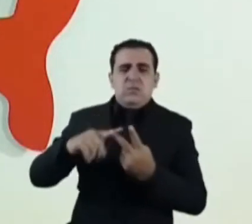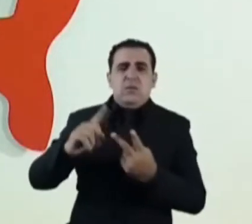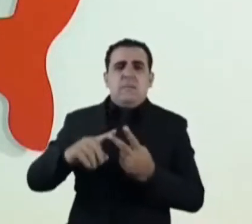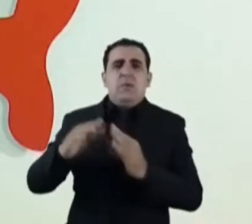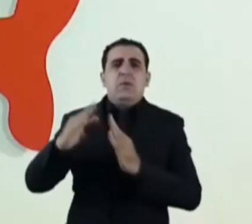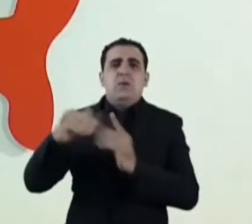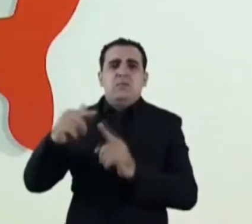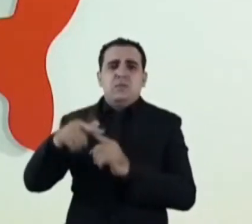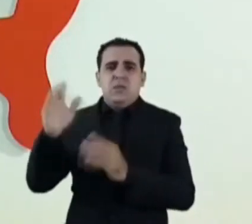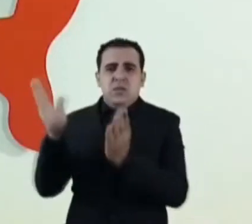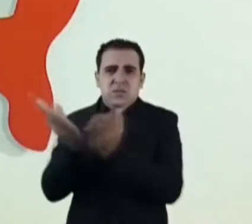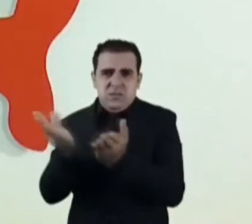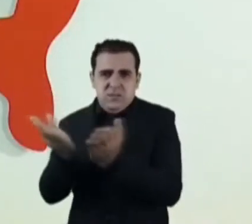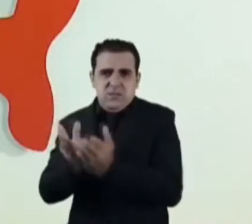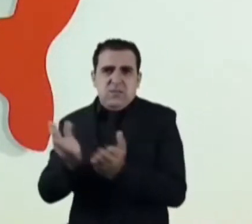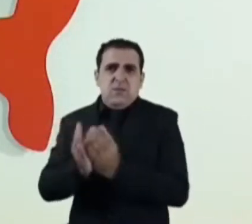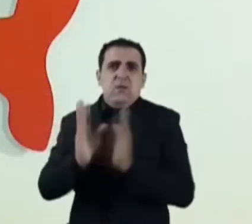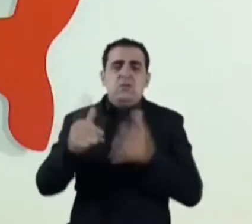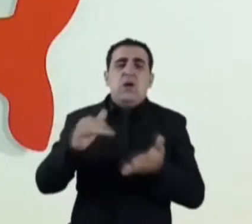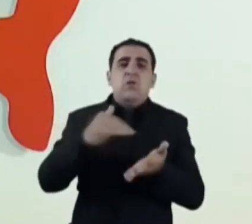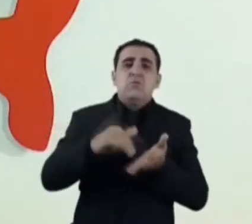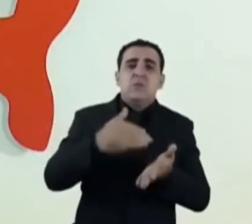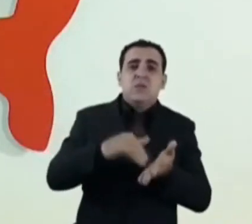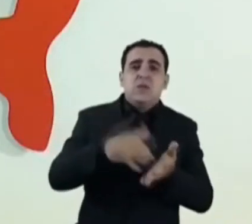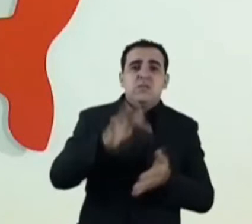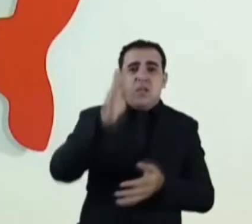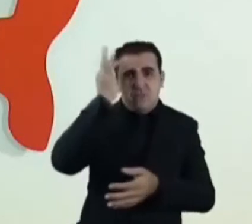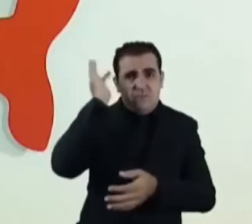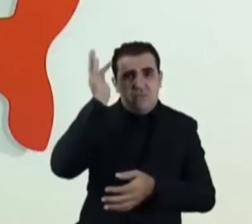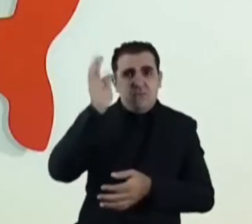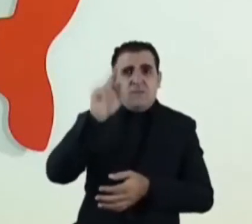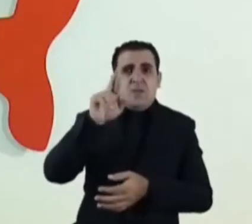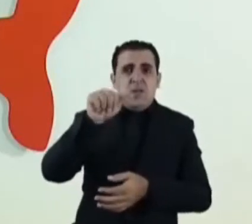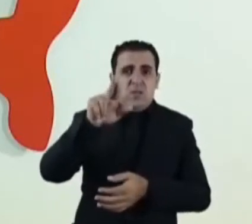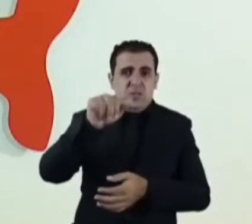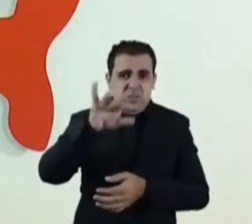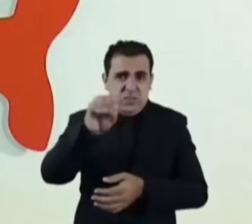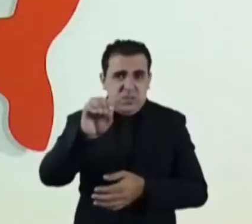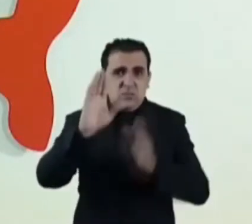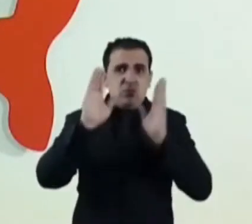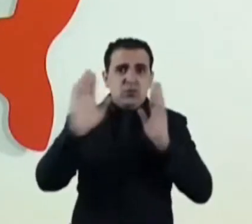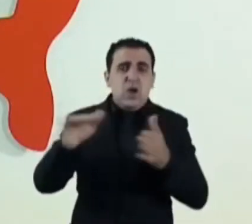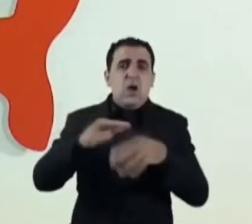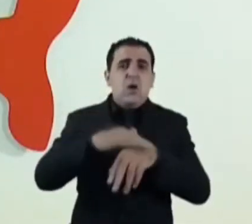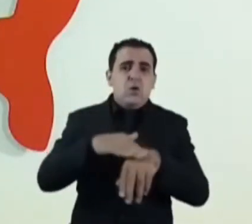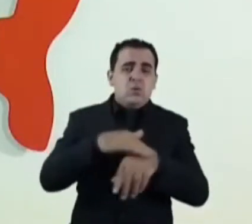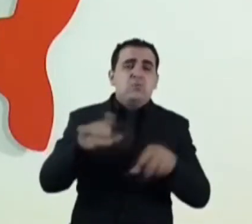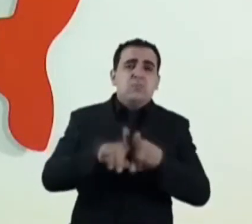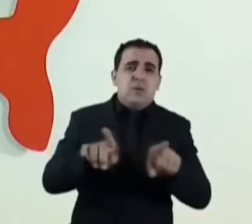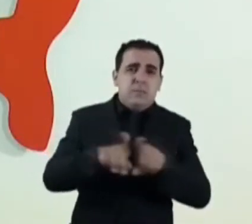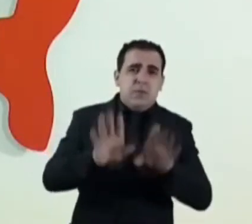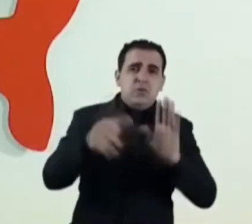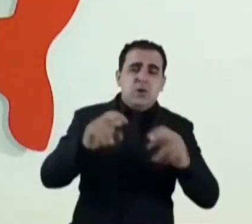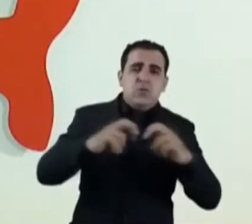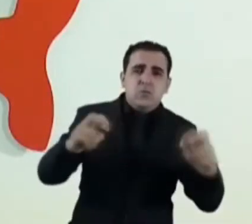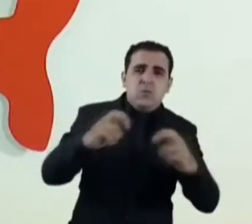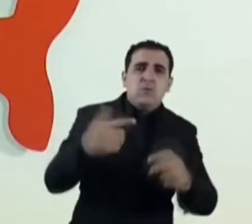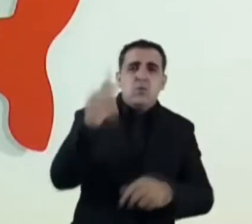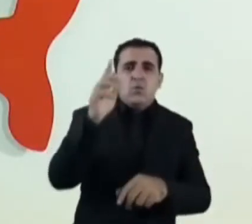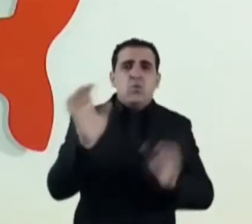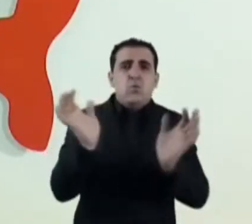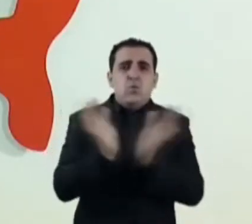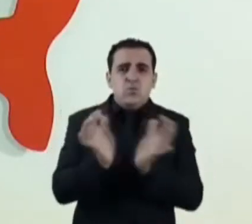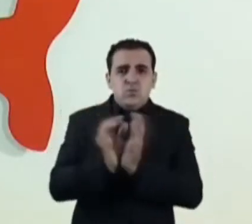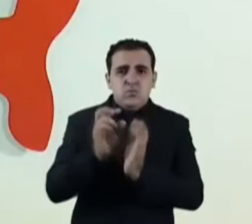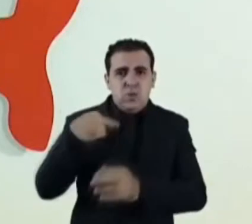de segmentos evangélicos. O secretário Francisco Gonçalves reuniu também com segmentos religiosos e nós definimos um